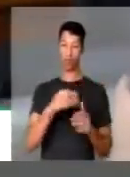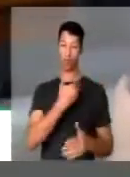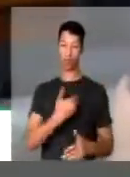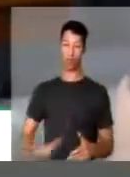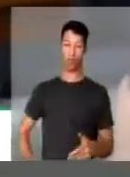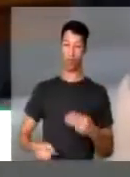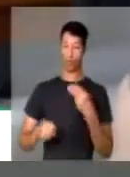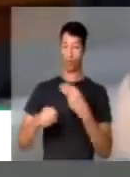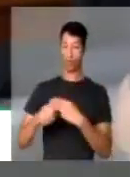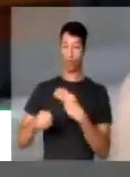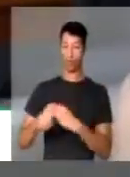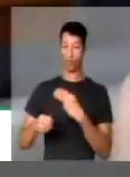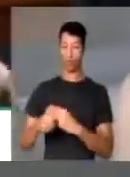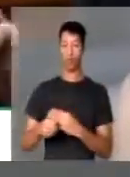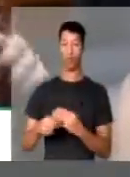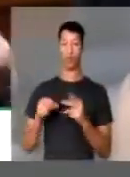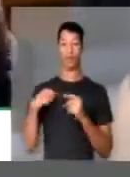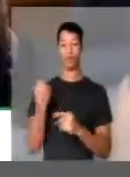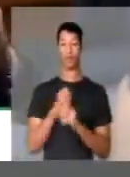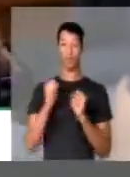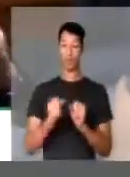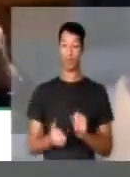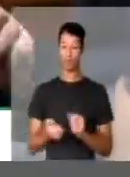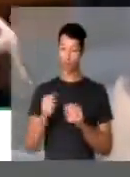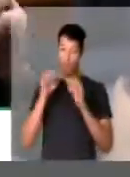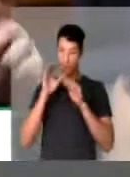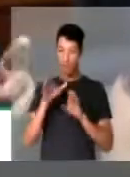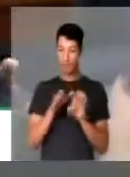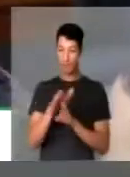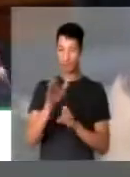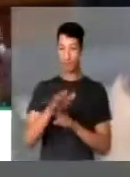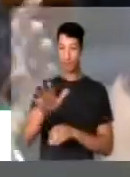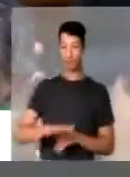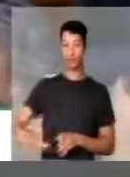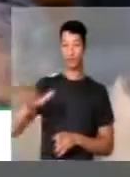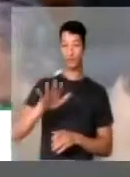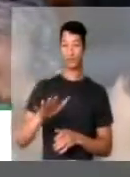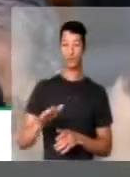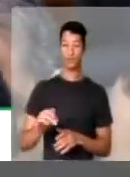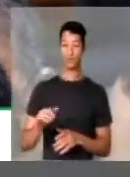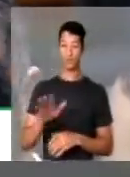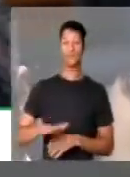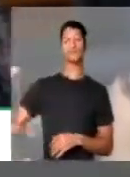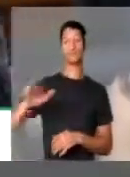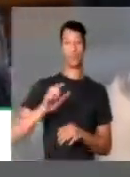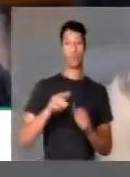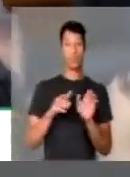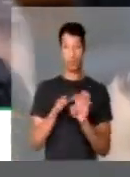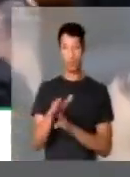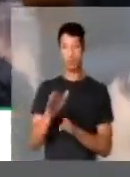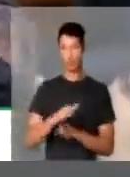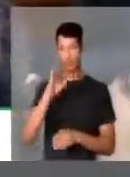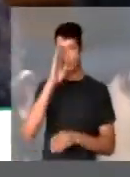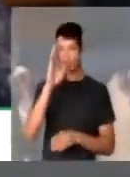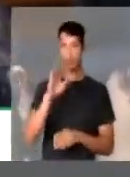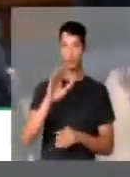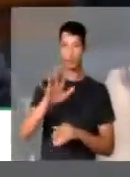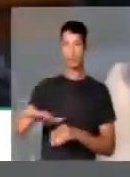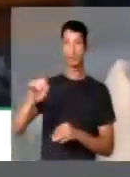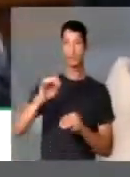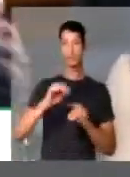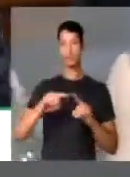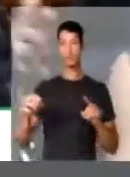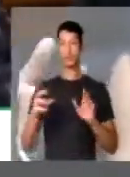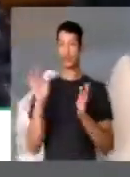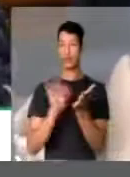governos municipais. Nós podemos dar uma orientação geral, de princípios mais gerais,